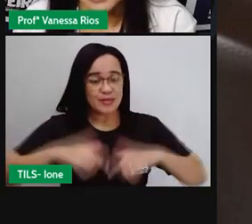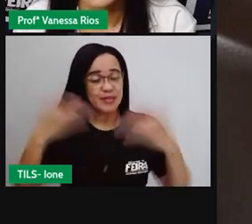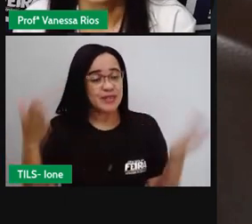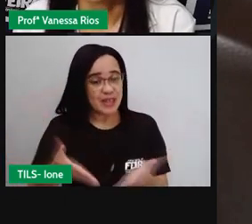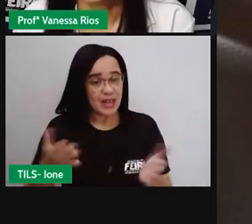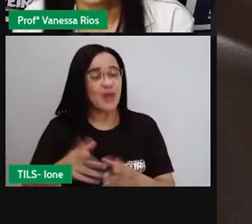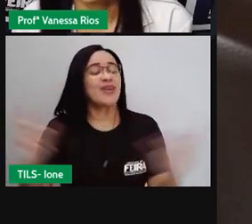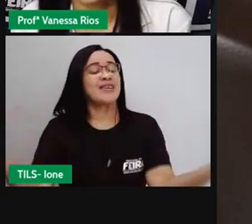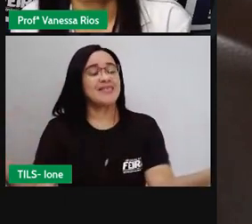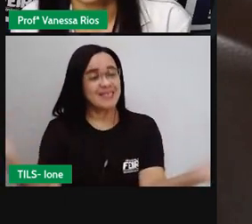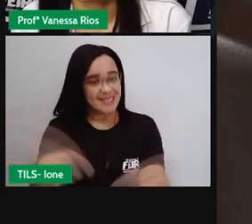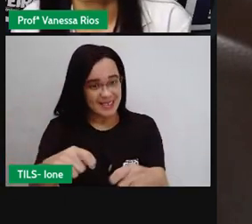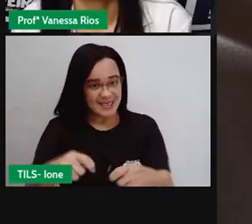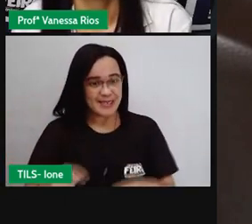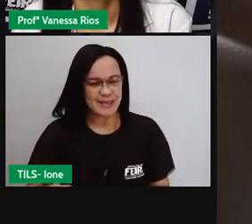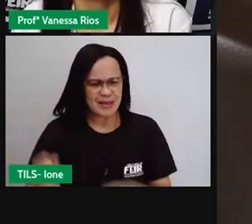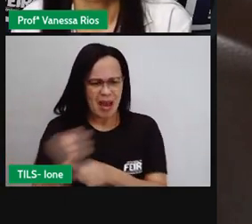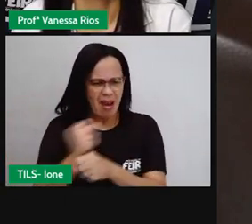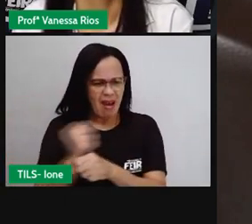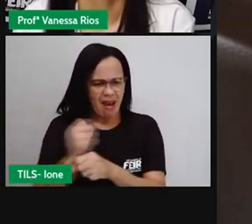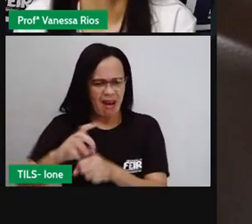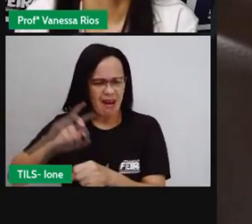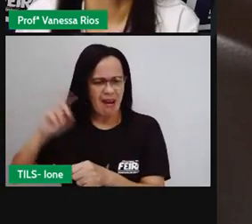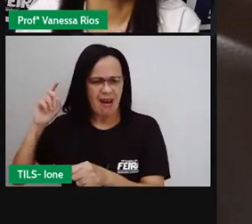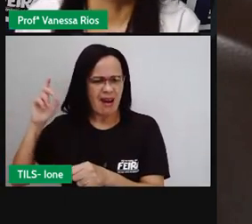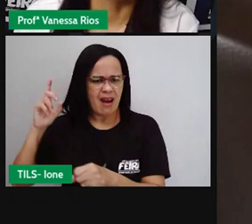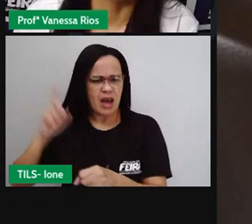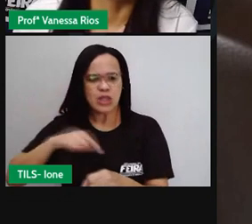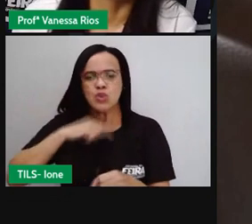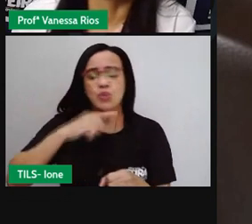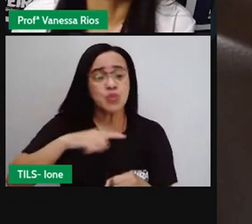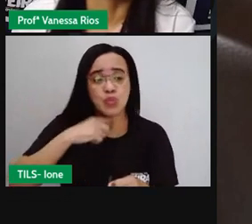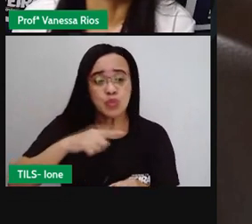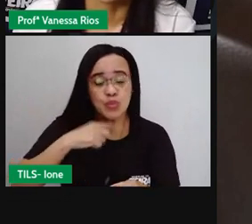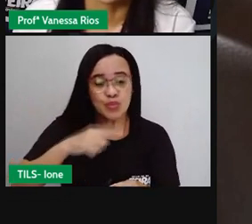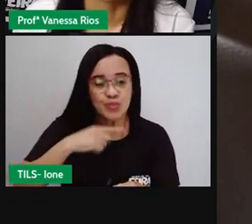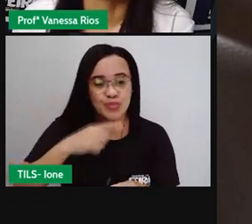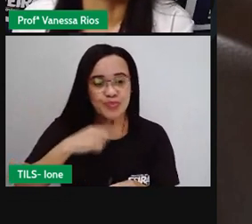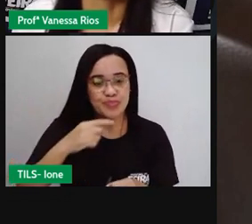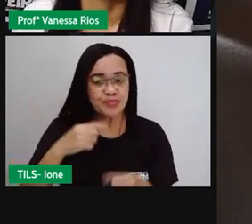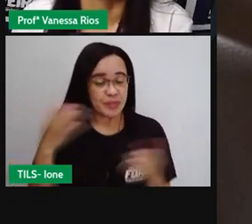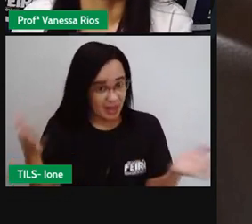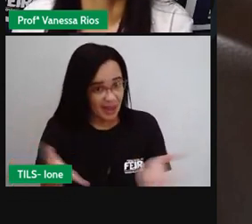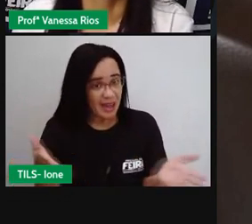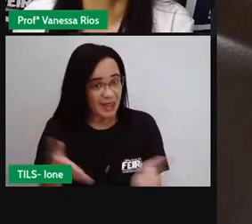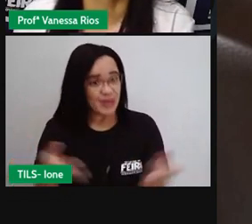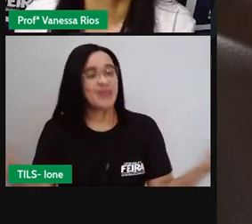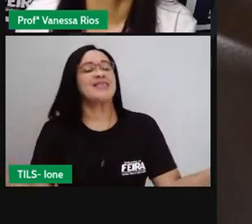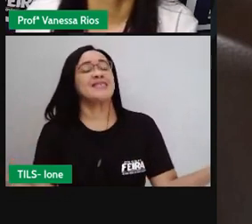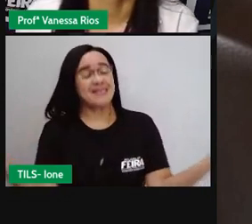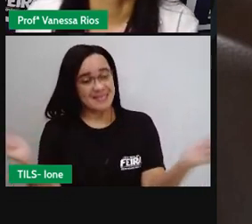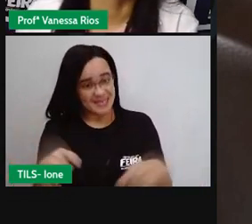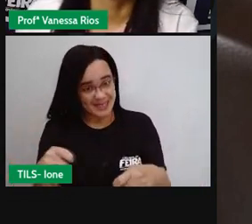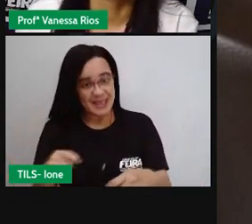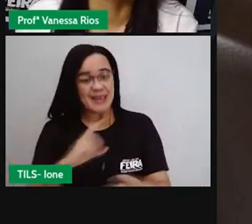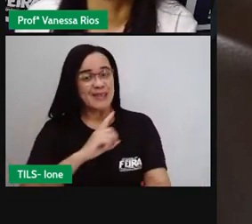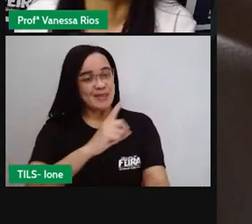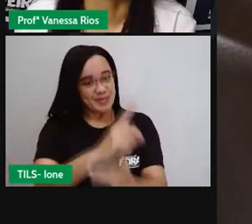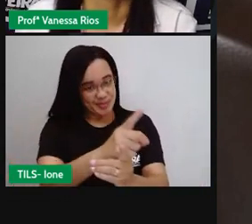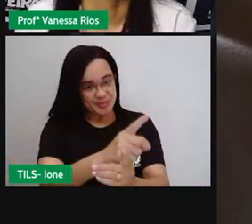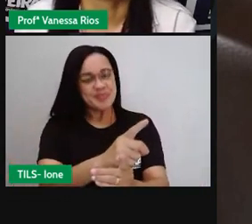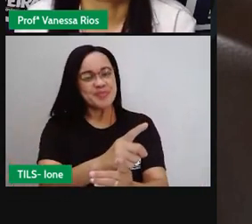anos atrás, há muitos anos atrás, quando ainda não existia esses instrumentos de localização ou quando os primeiros